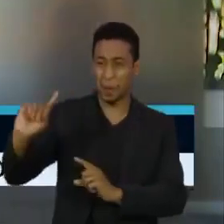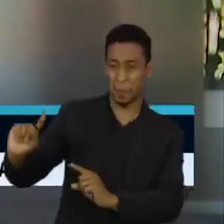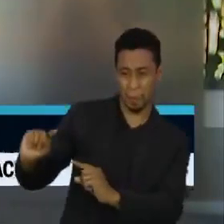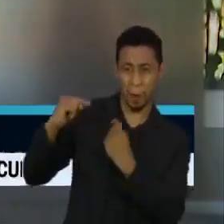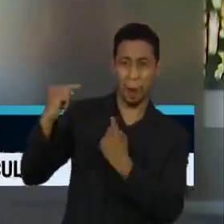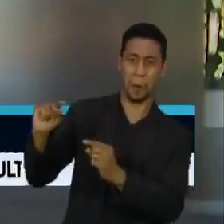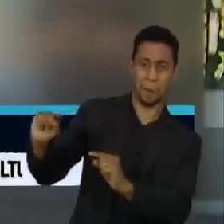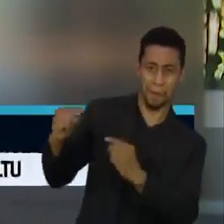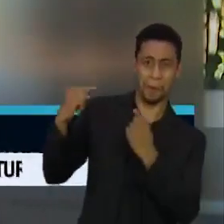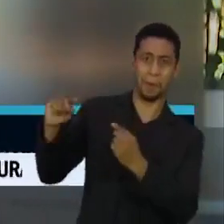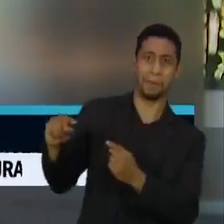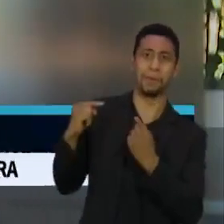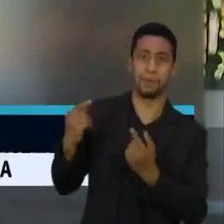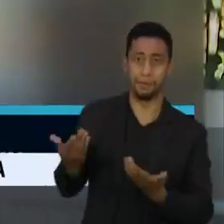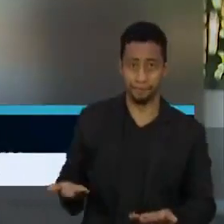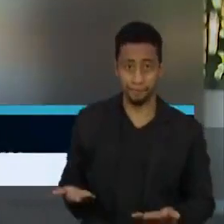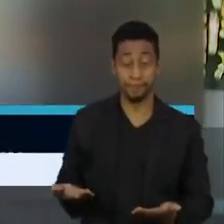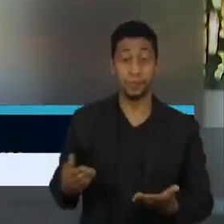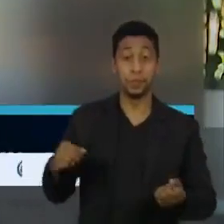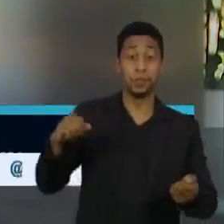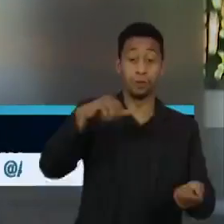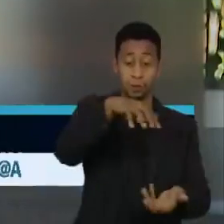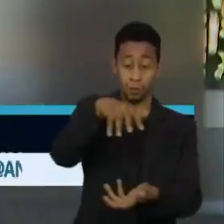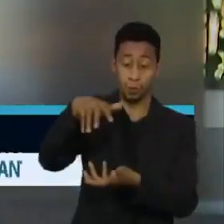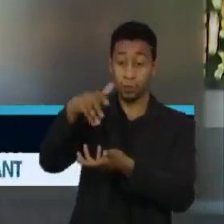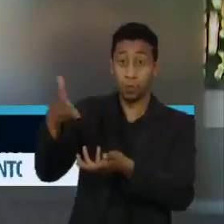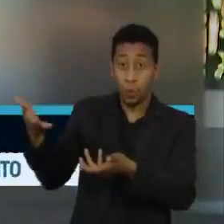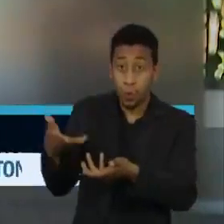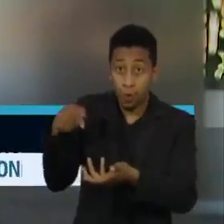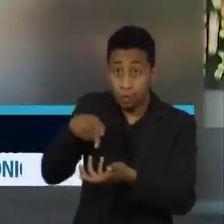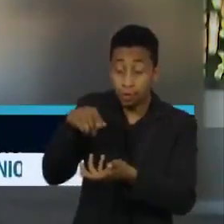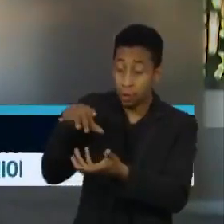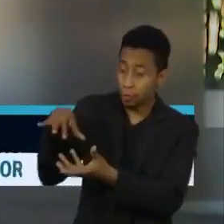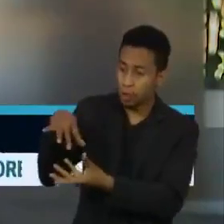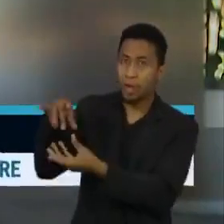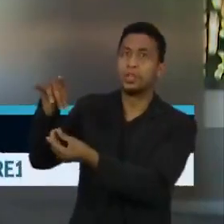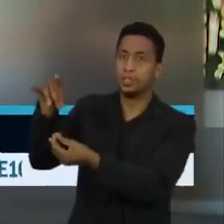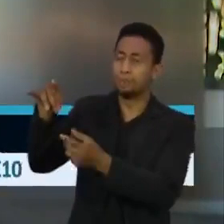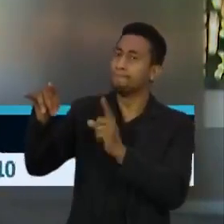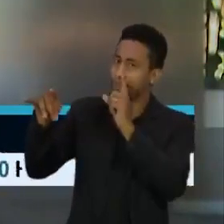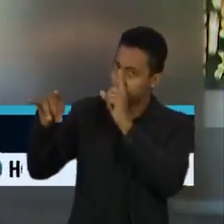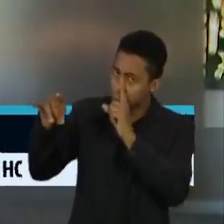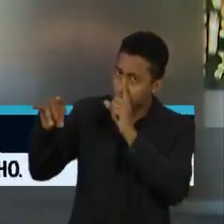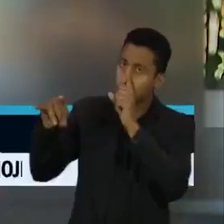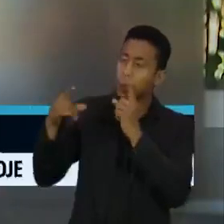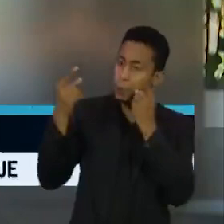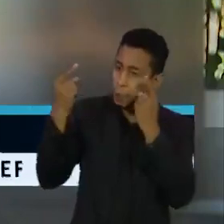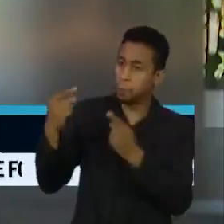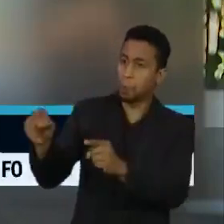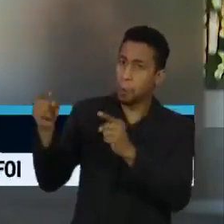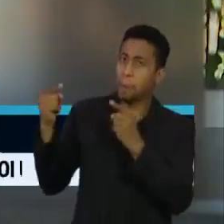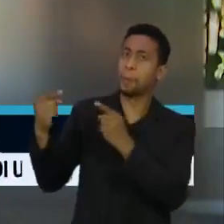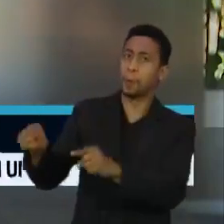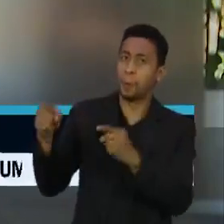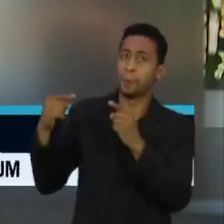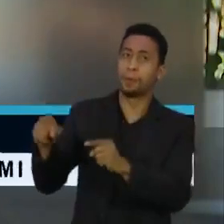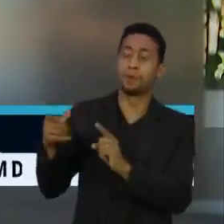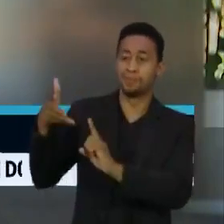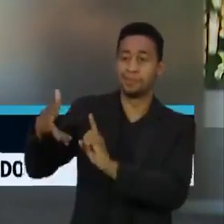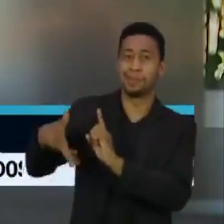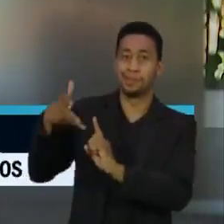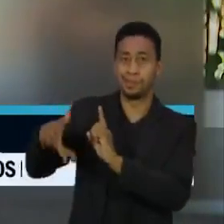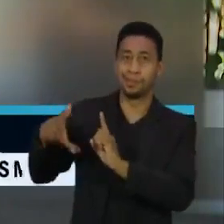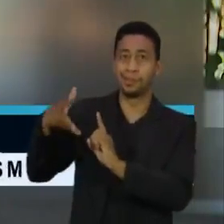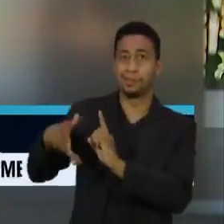ataques do presidente. No mundo de hoje, ela se encontra sob ataque, em razão de disfunções como o